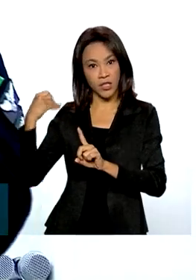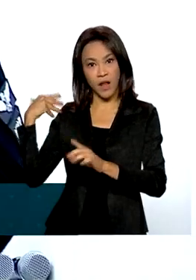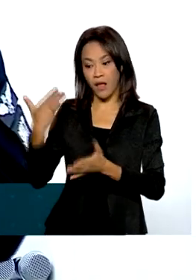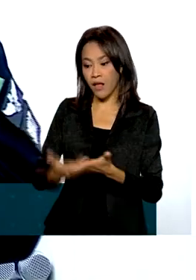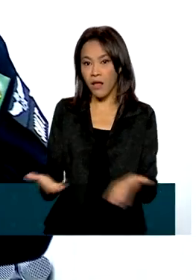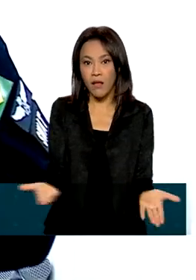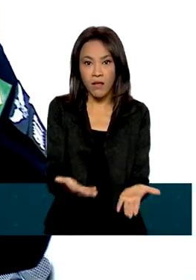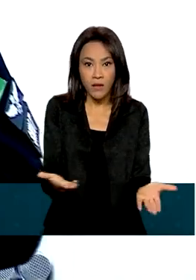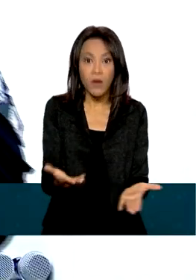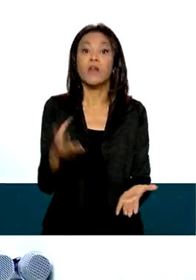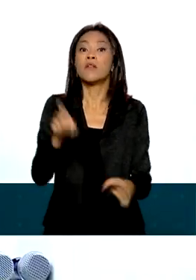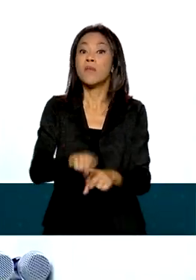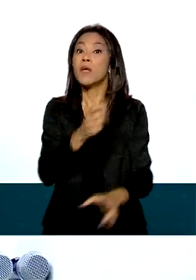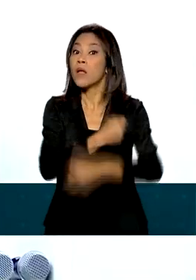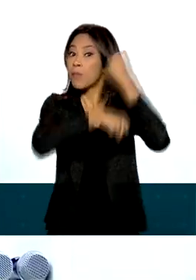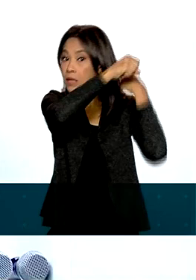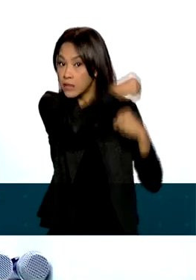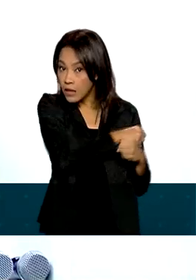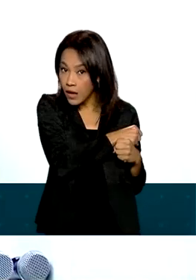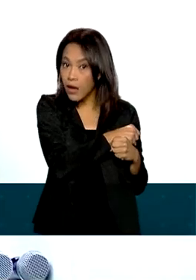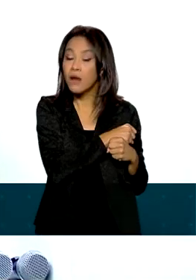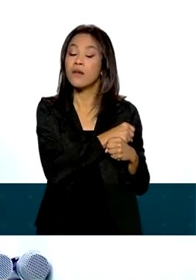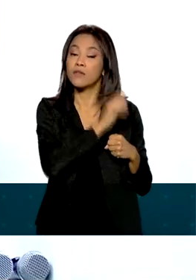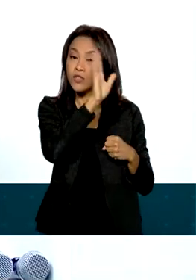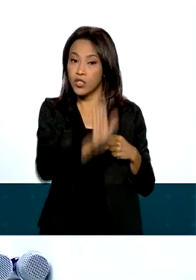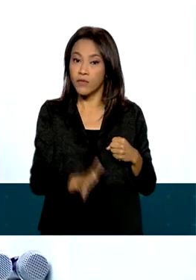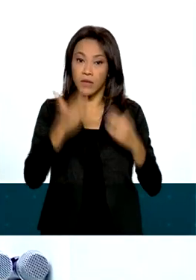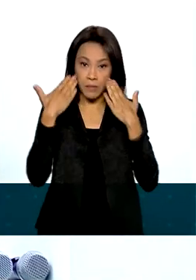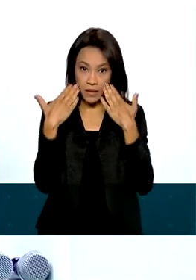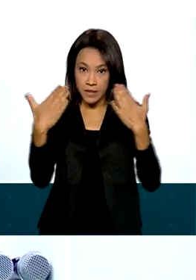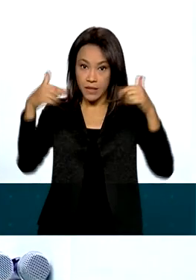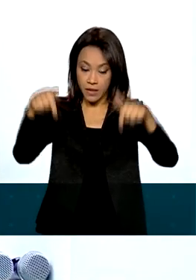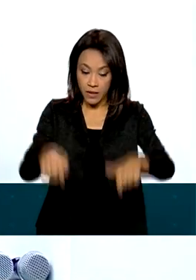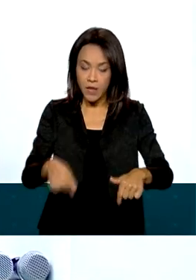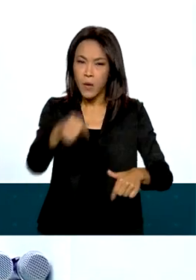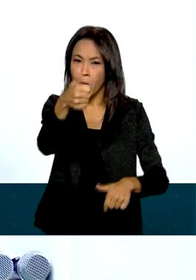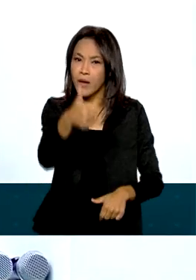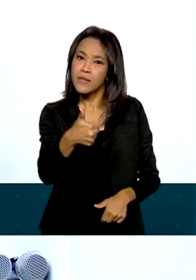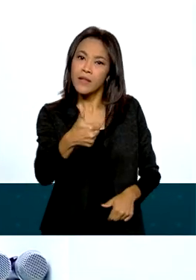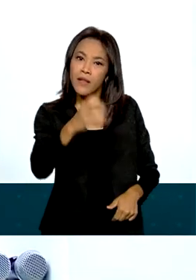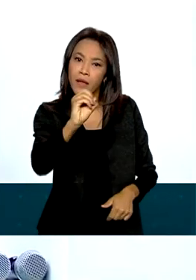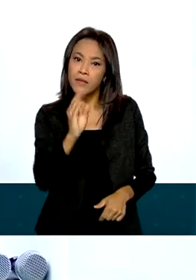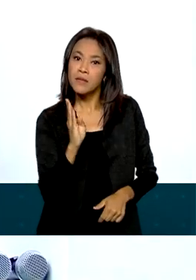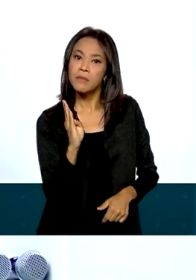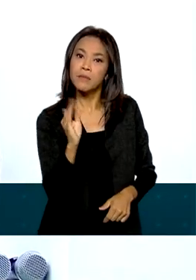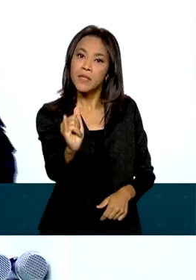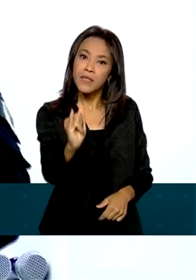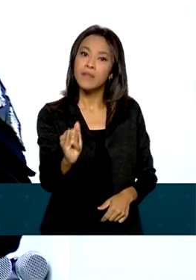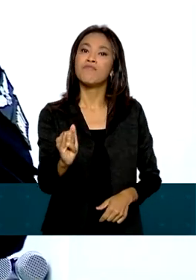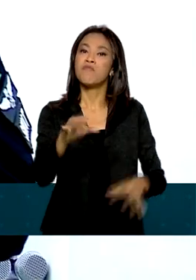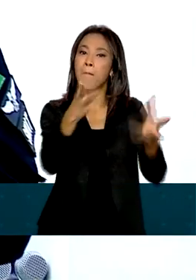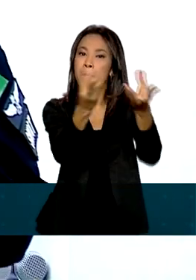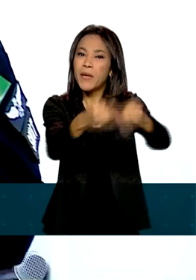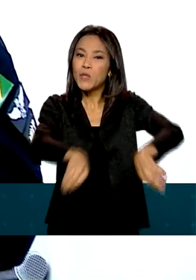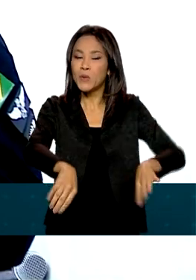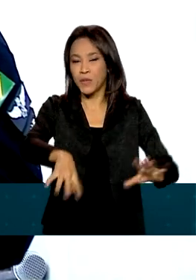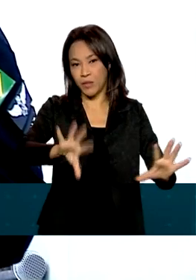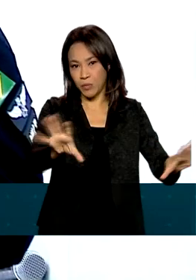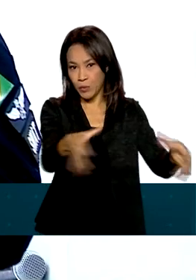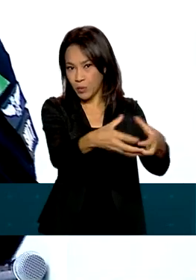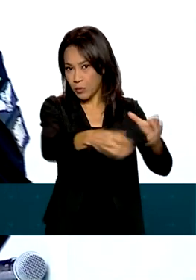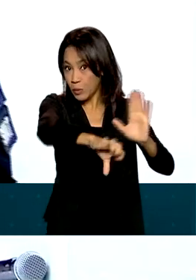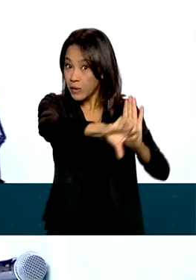ano a ano. Ano passado, como apresentado aqui de primeira mão, quase 10 bilhões de prejuízo ao crime organizado.